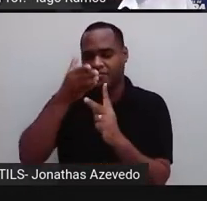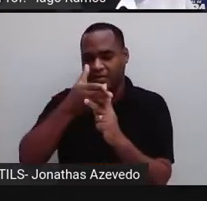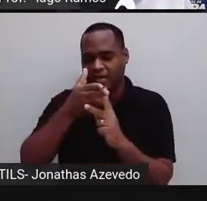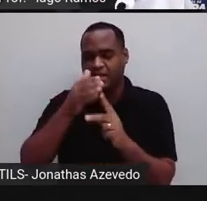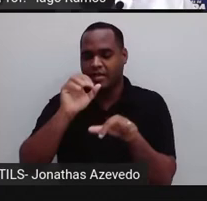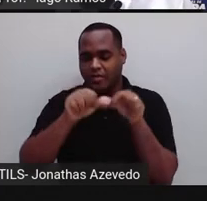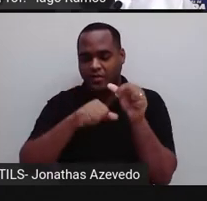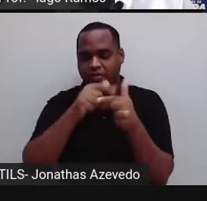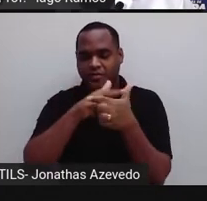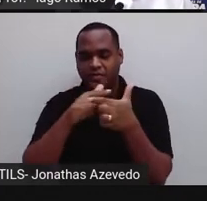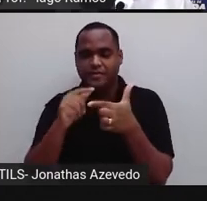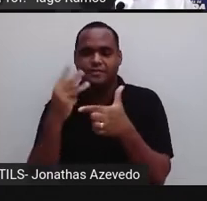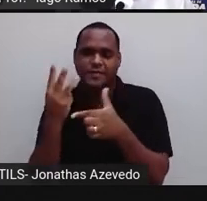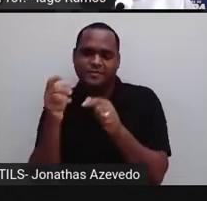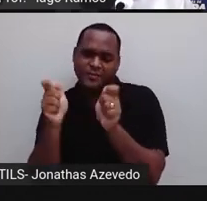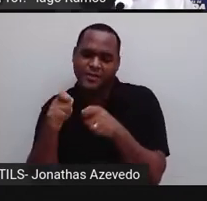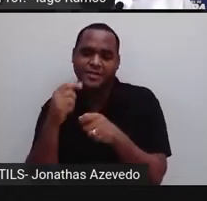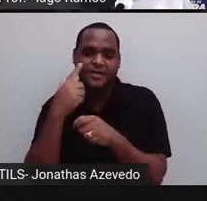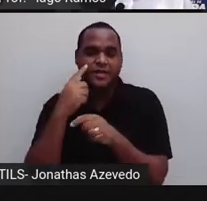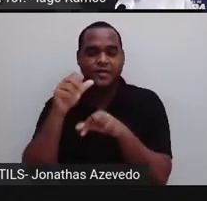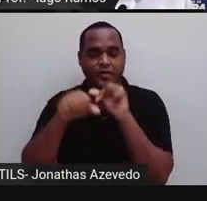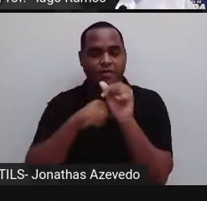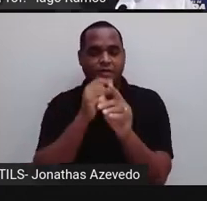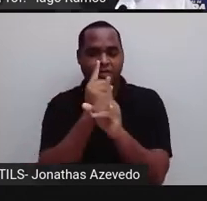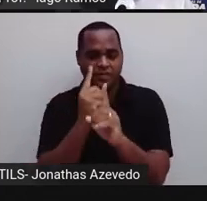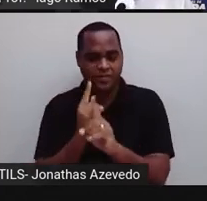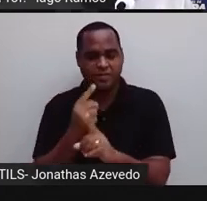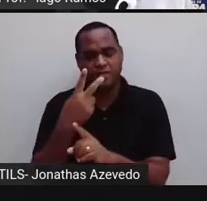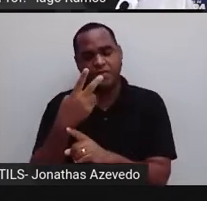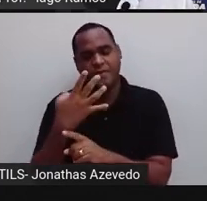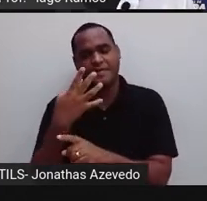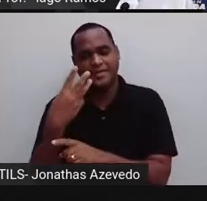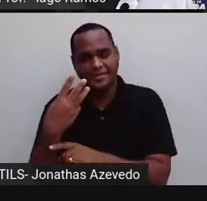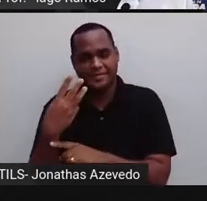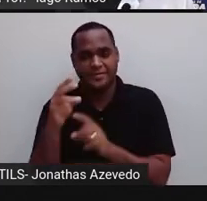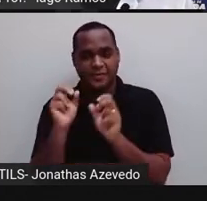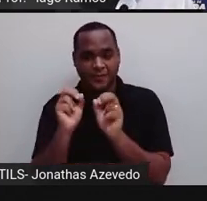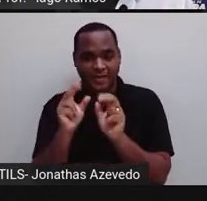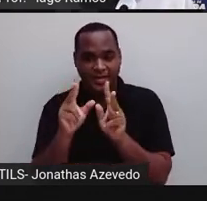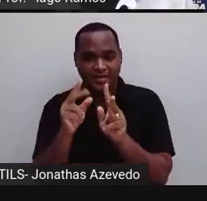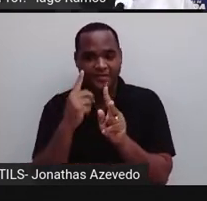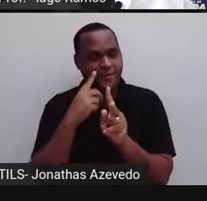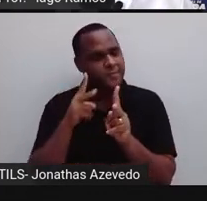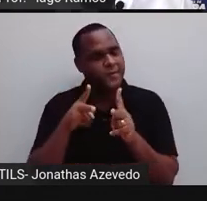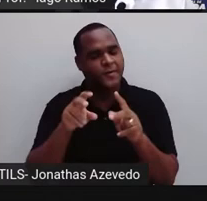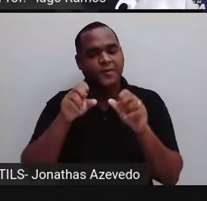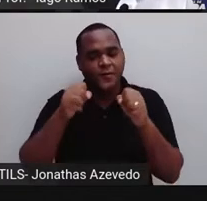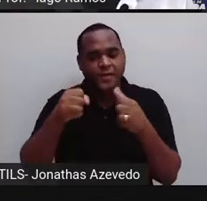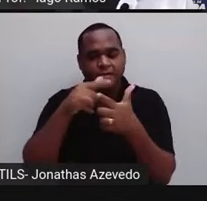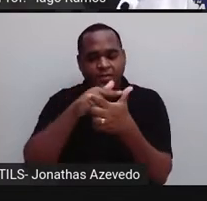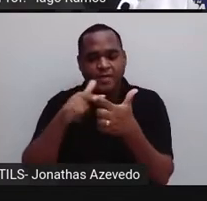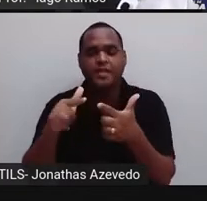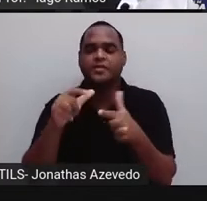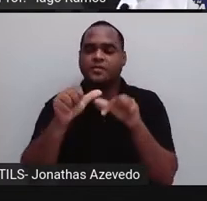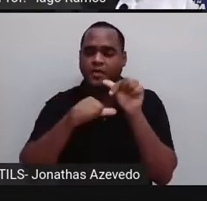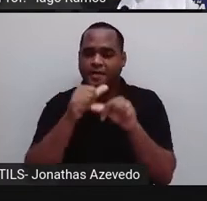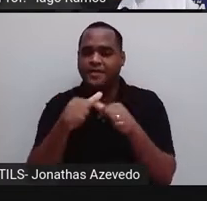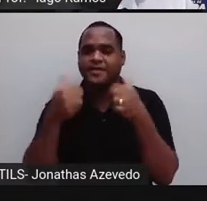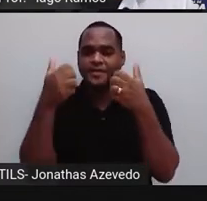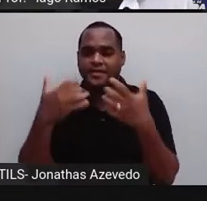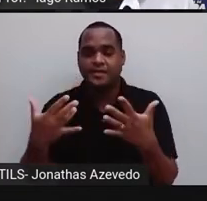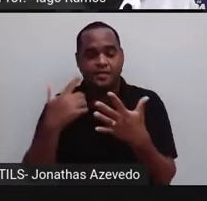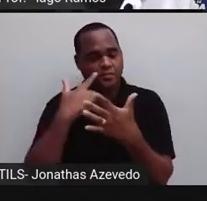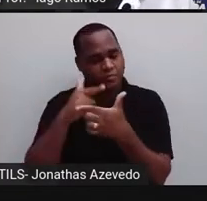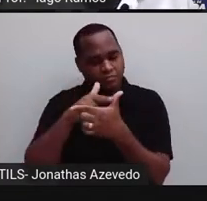esse cálculo e encontra 243, tá? E aí eu vou continuar dividindo, tá? E ainda vou dividir por